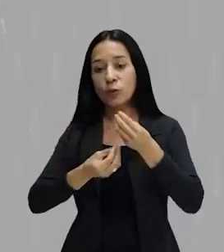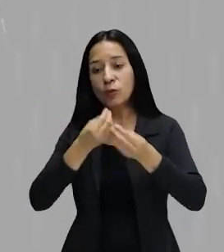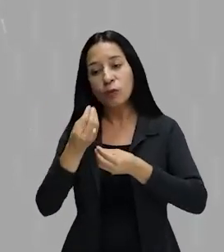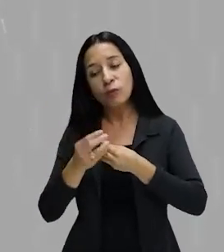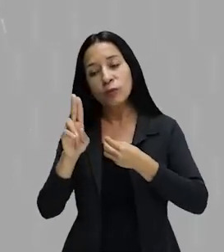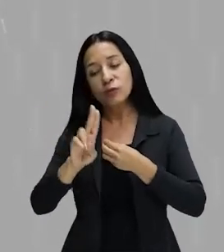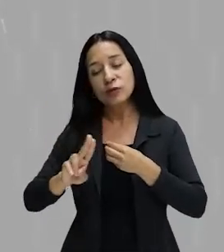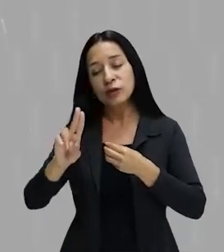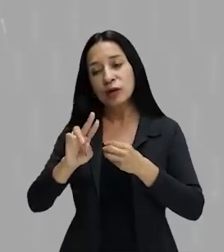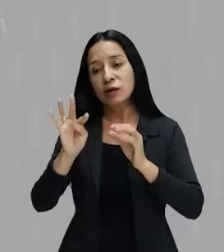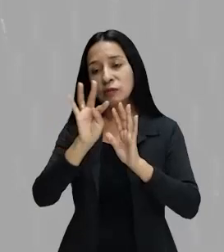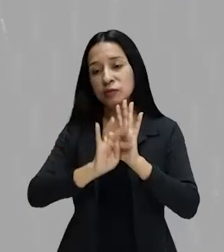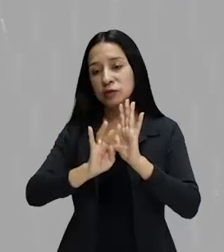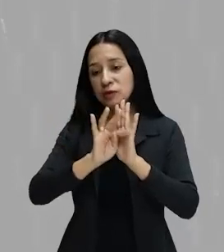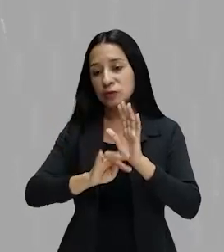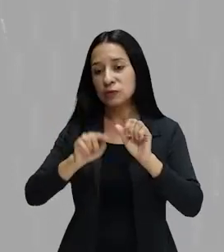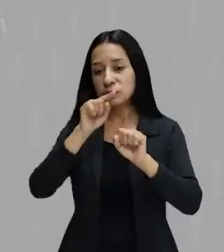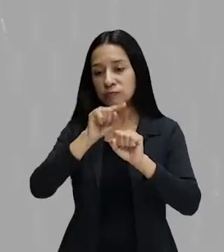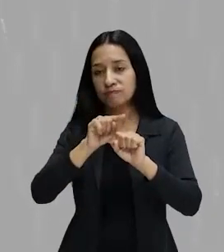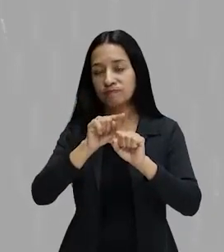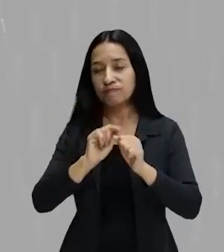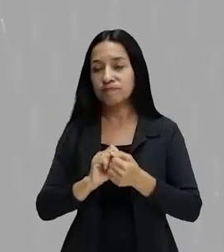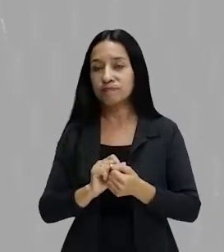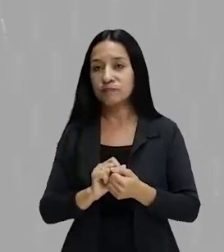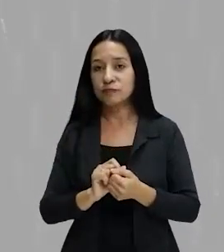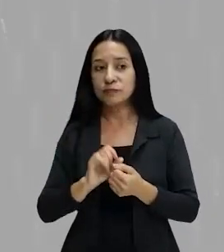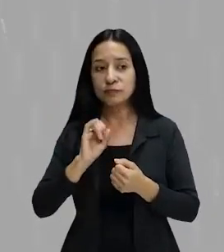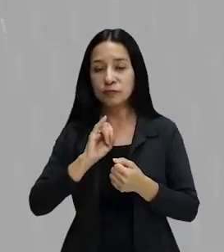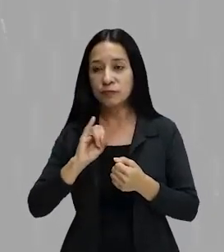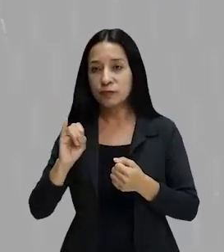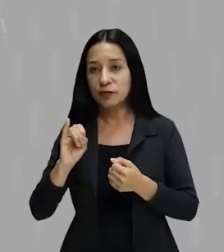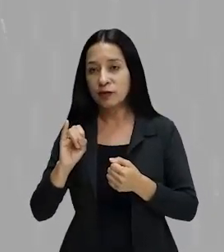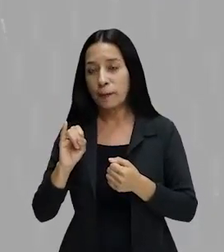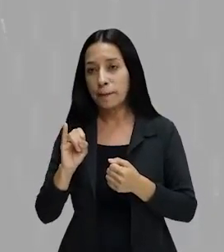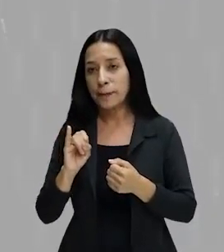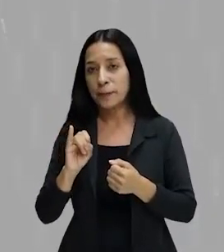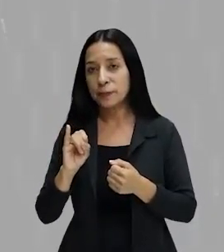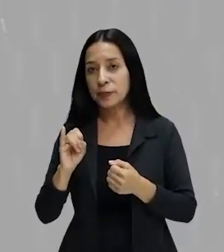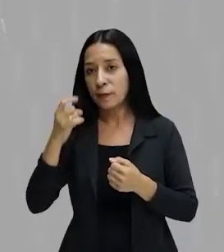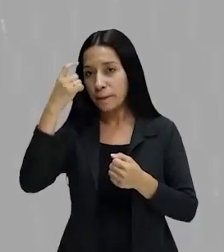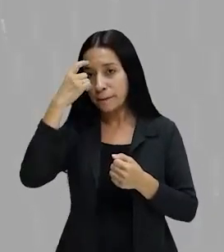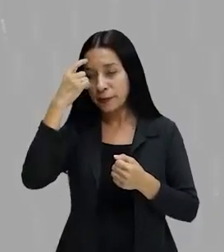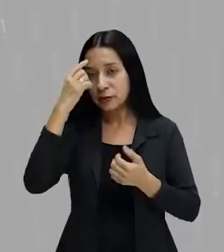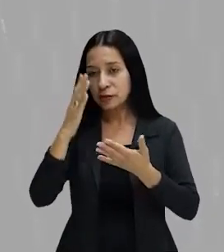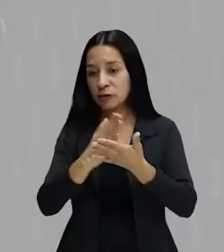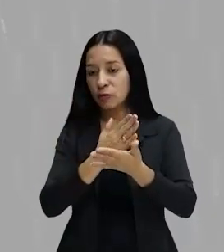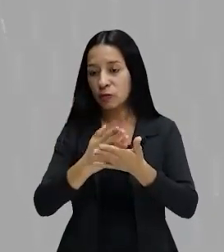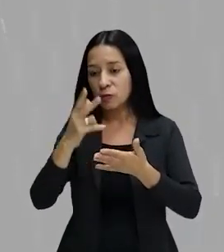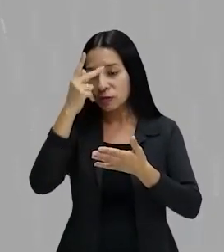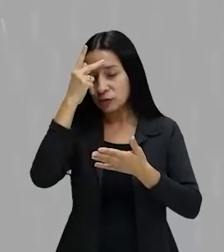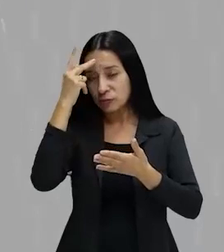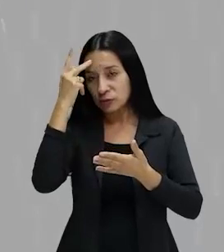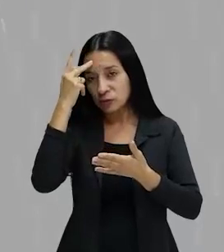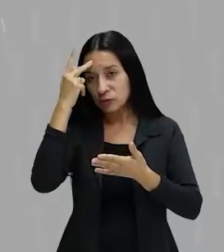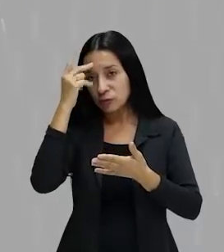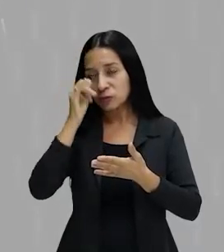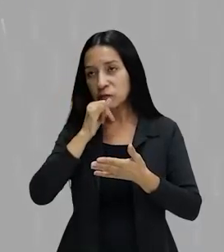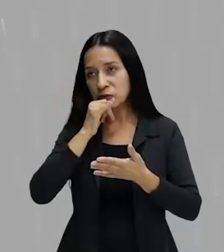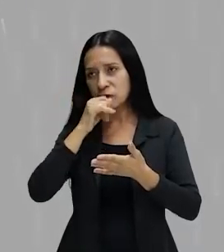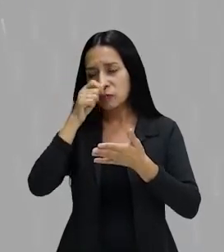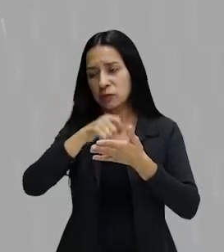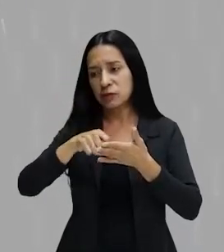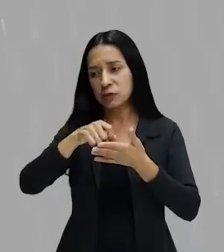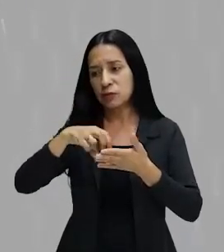em textos. Por quê? Se você for atrás do que pensam algumas pessoas, como o Moteiro Lobato, por exemplo, que não